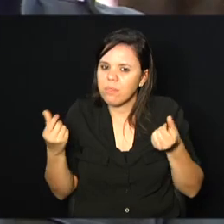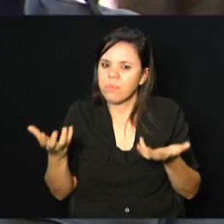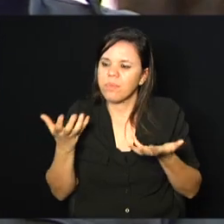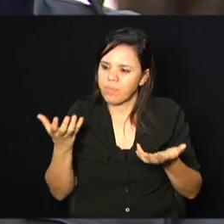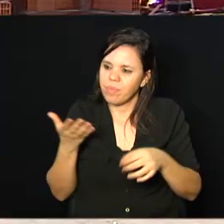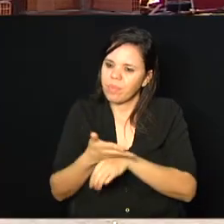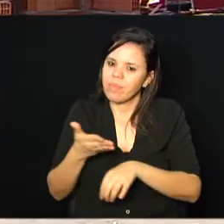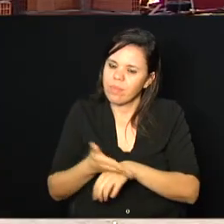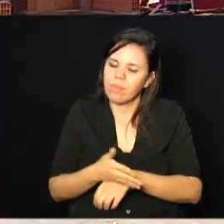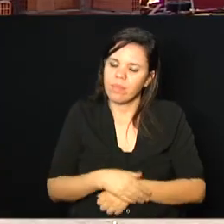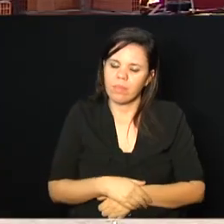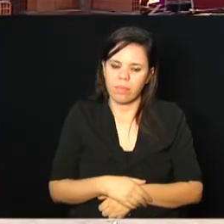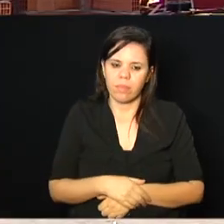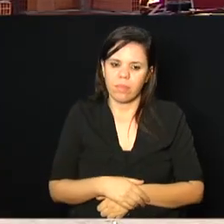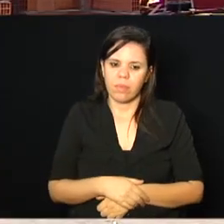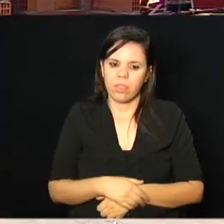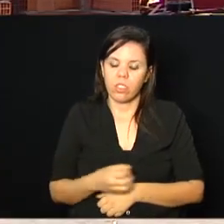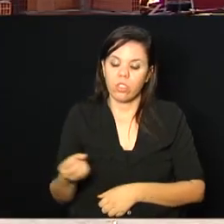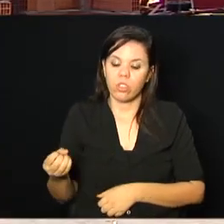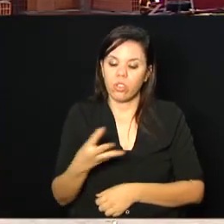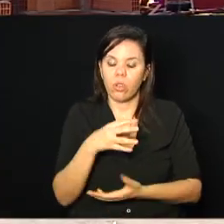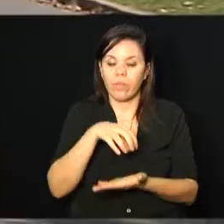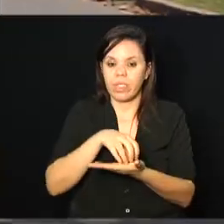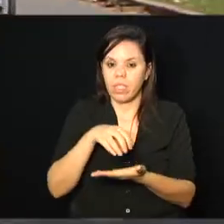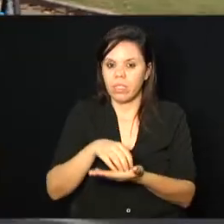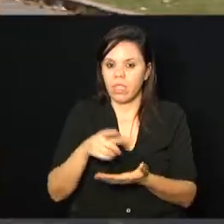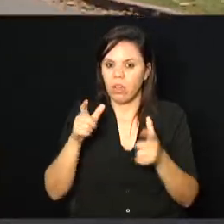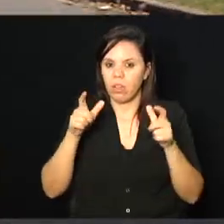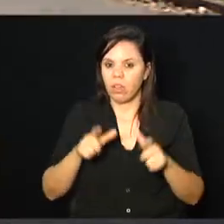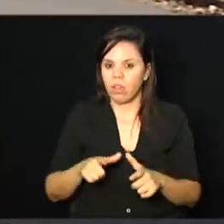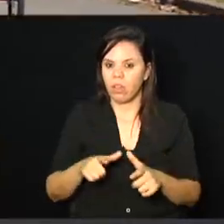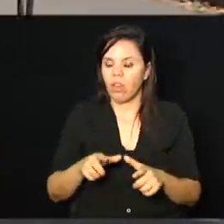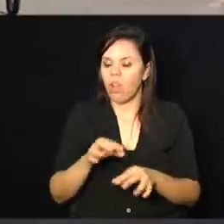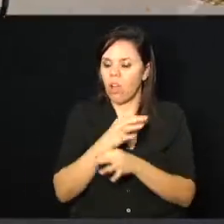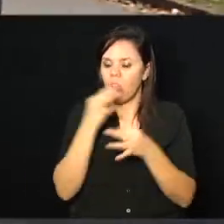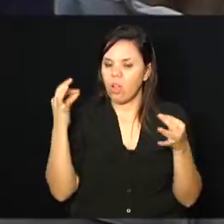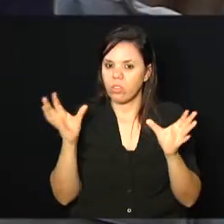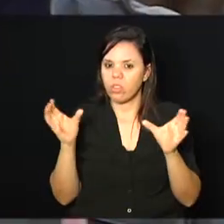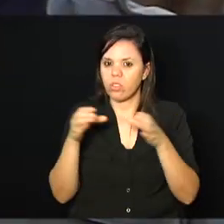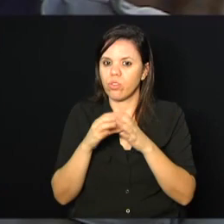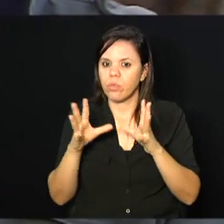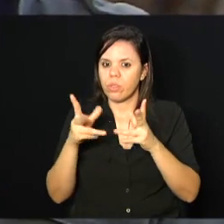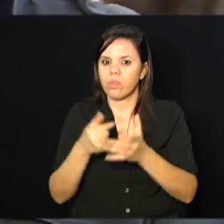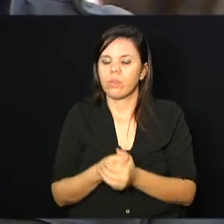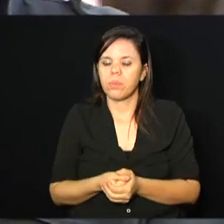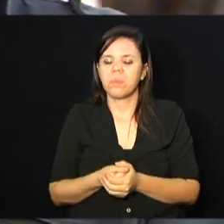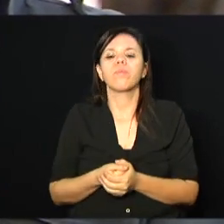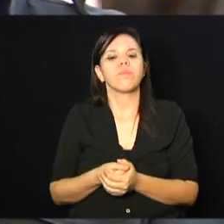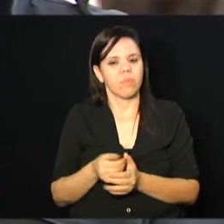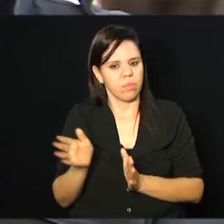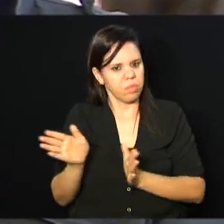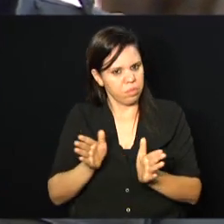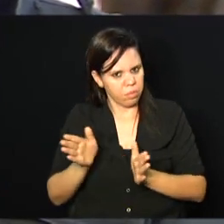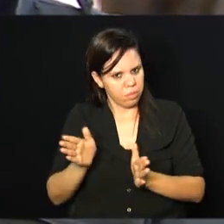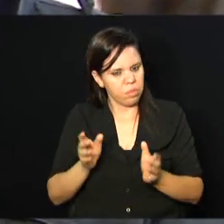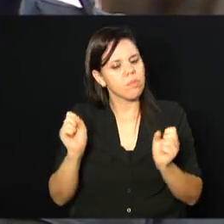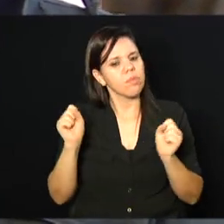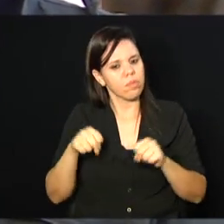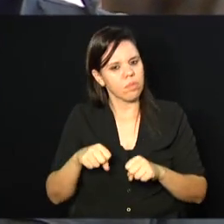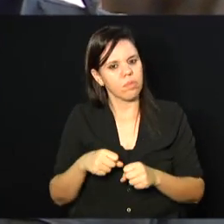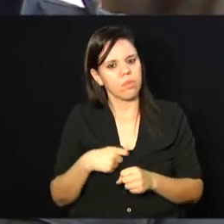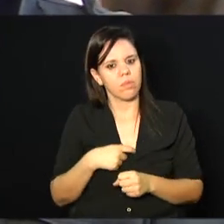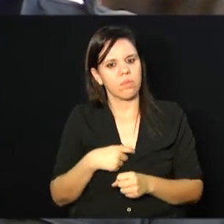quis participar. A nova sede vai ser um espaço ideal pra turma toda. Totalmente acessível, que pudesse ser